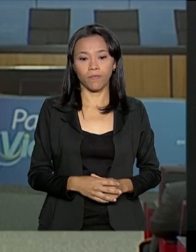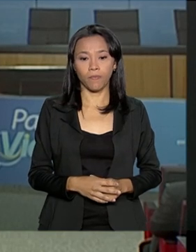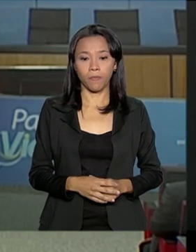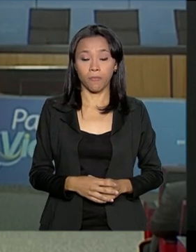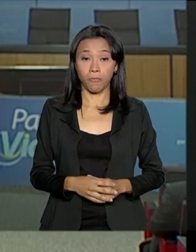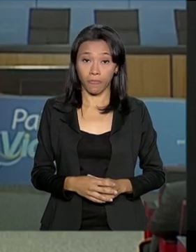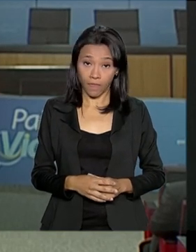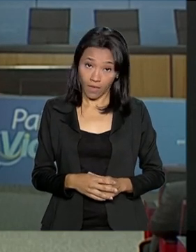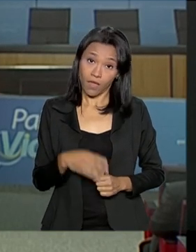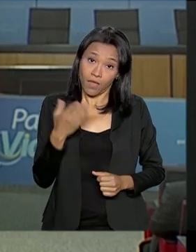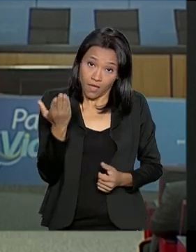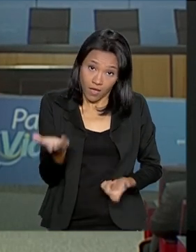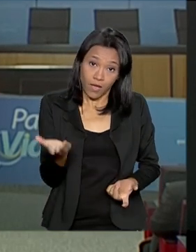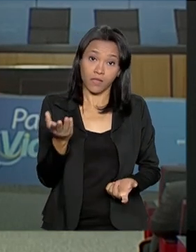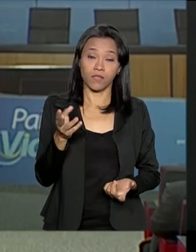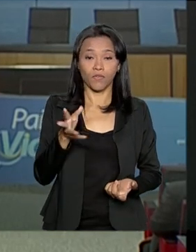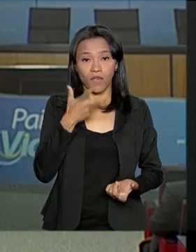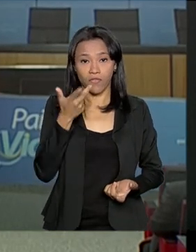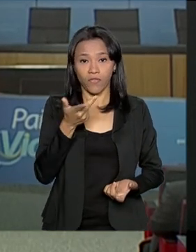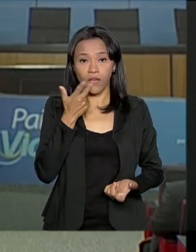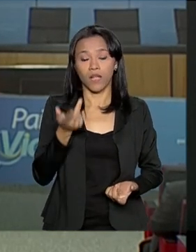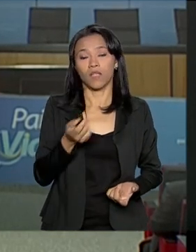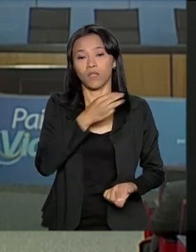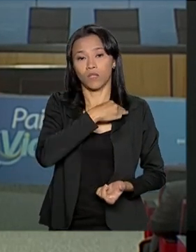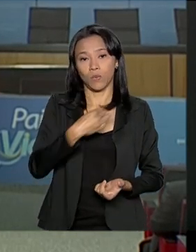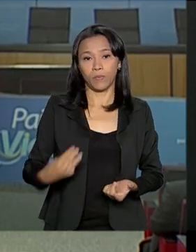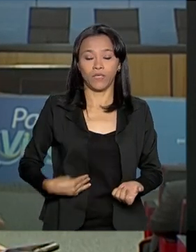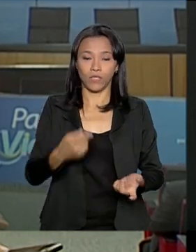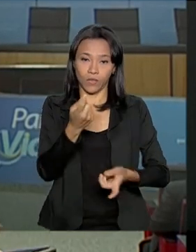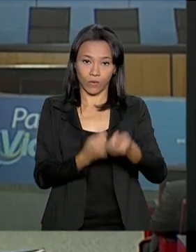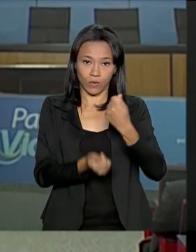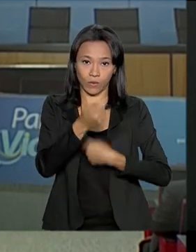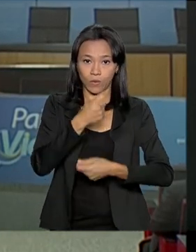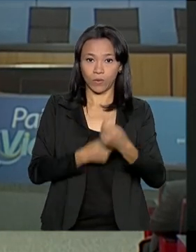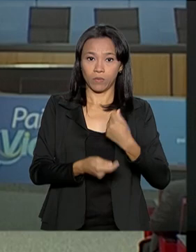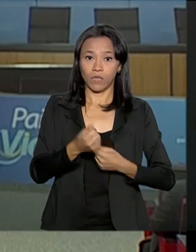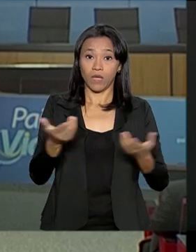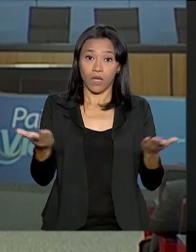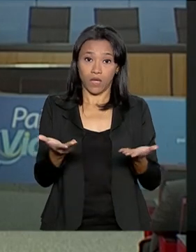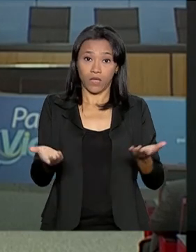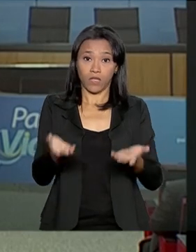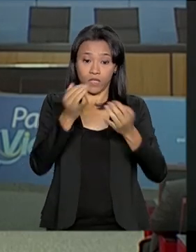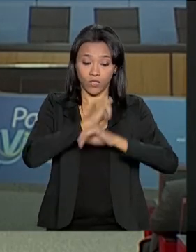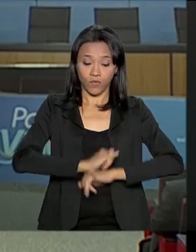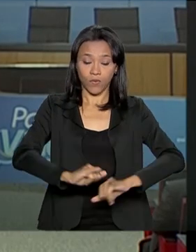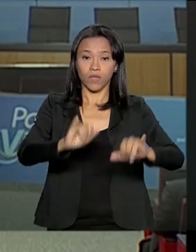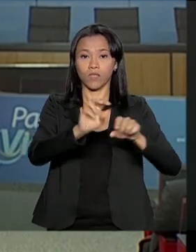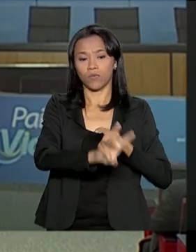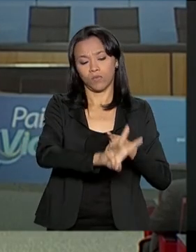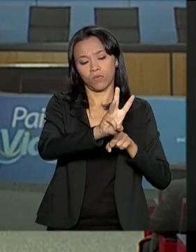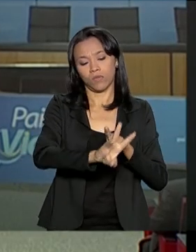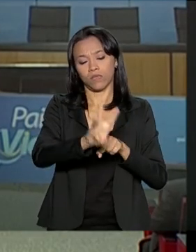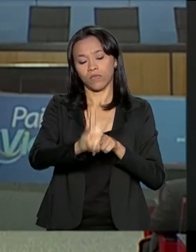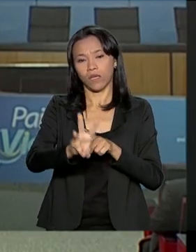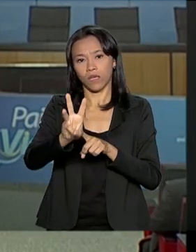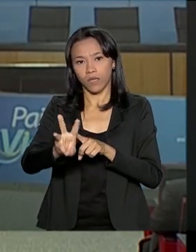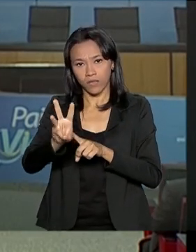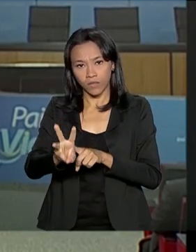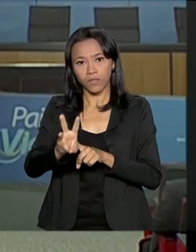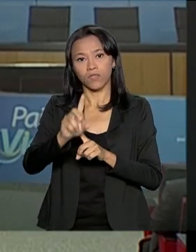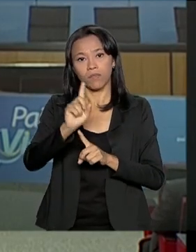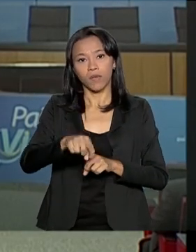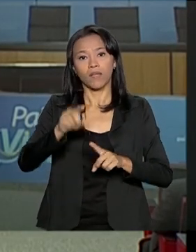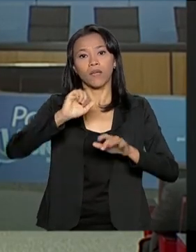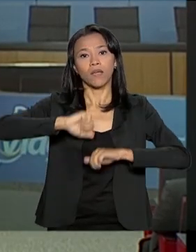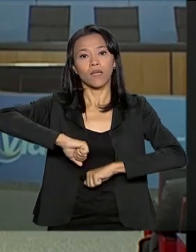Tá, e essa foi a fala do ministro da Economia, Paulo Guedes, aqui no lançamento do painel de viagens, um site voltado para a